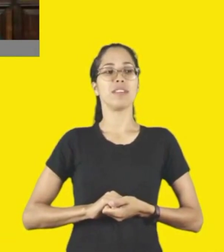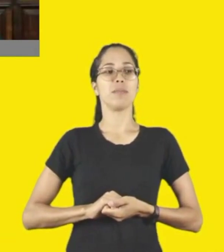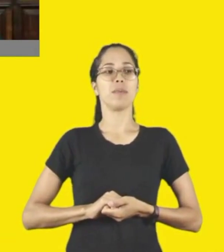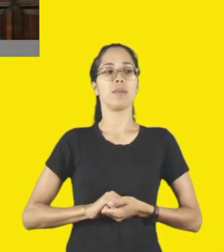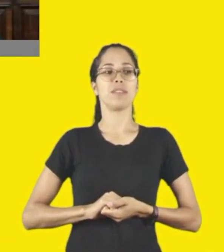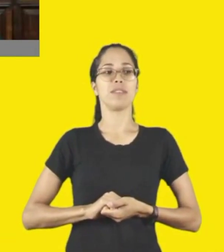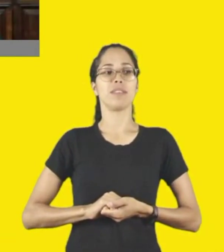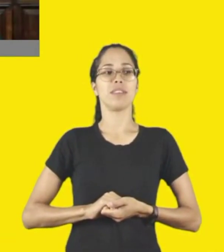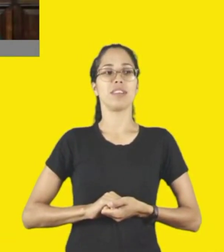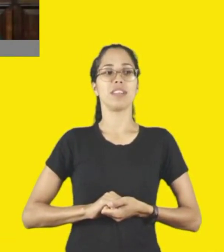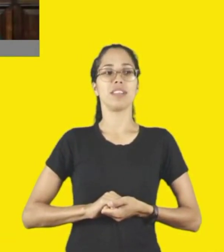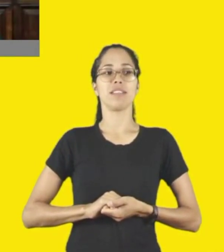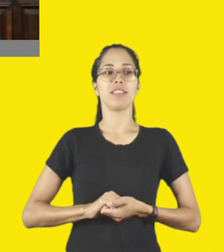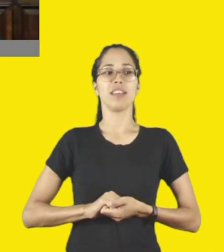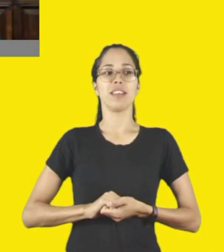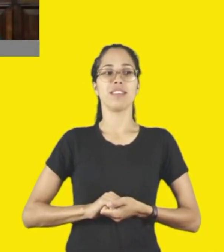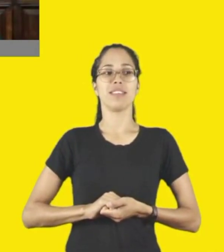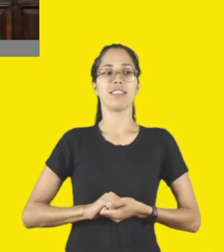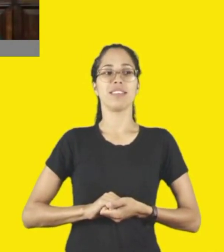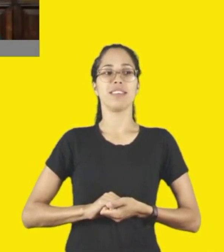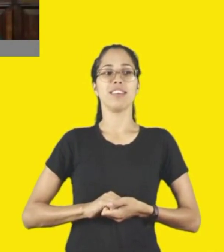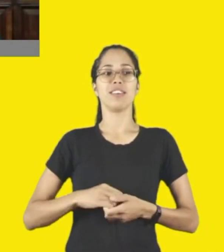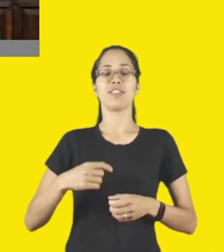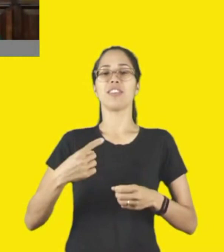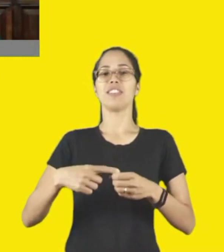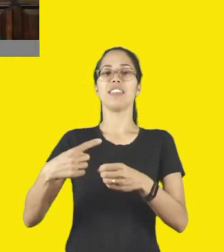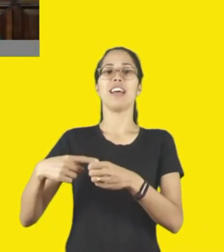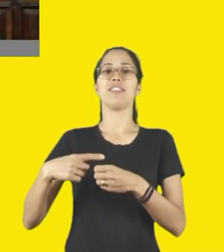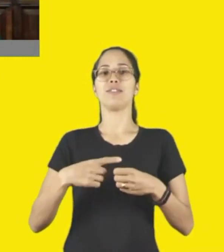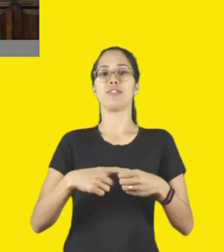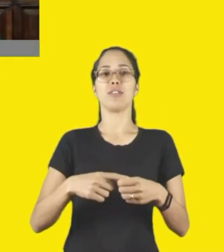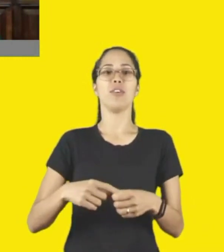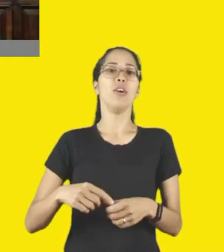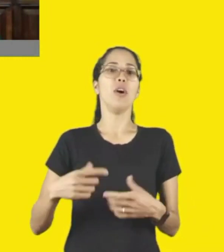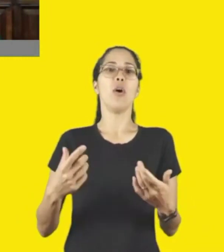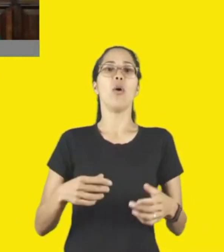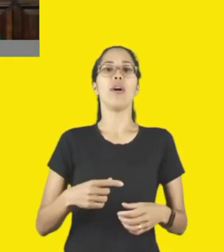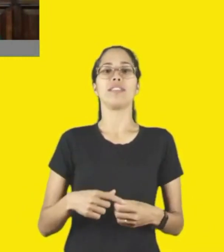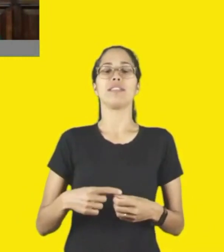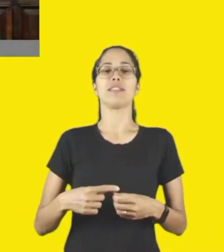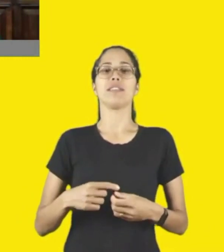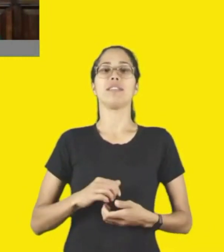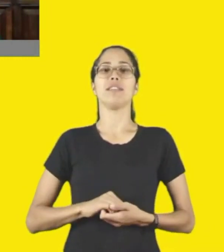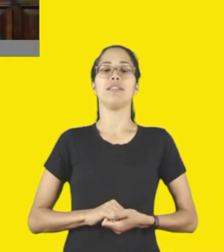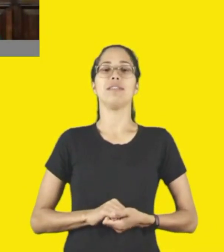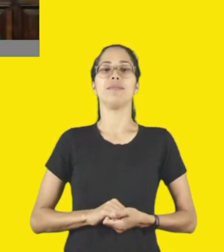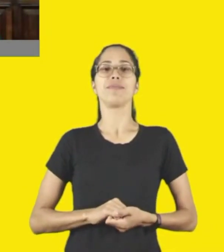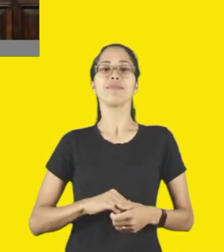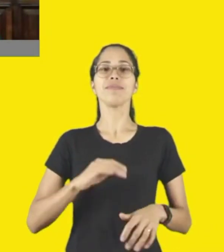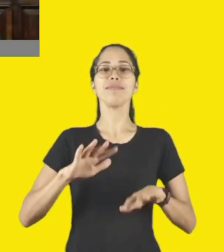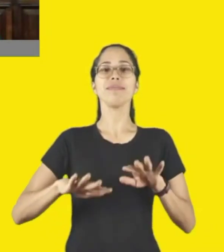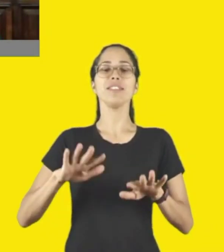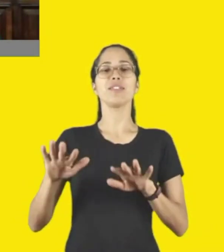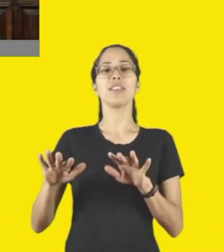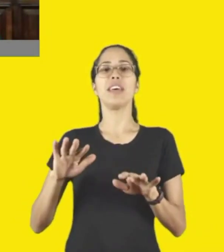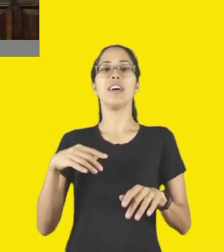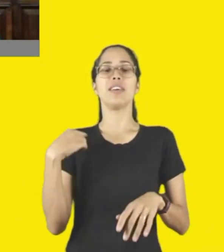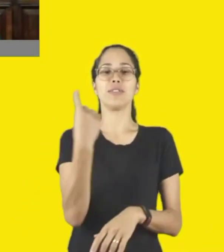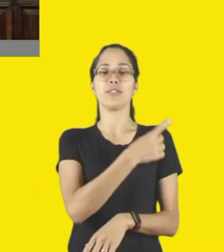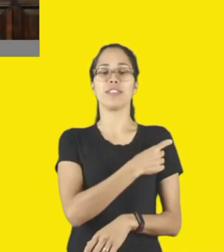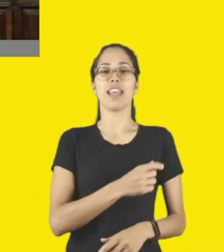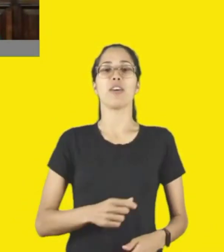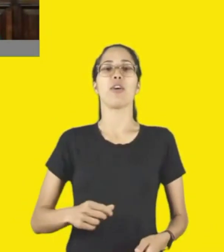Rosana, poderíamos falar mais sobre o subtítulo slogan do circuito, arte na rua para todas as pessoas?